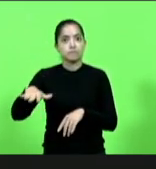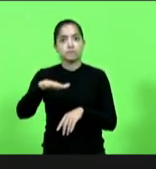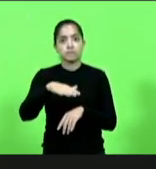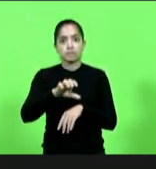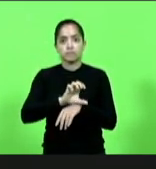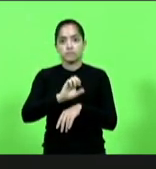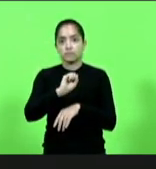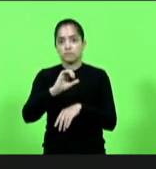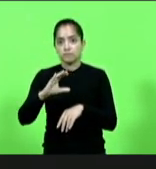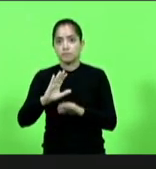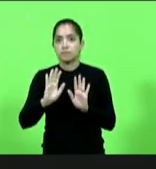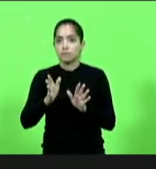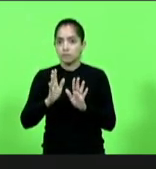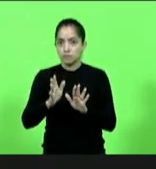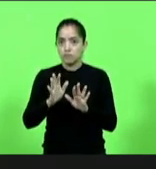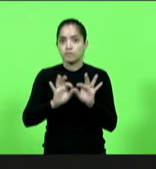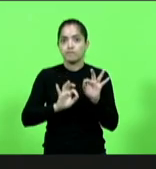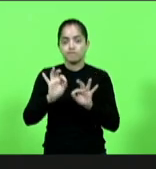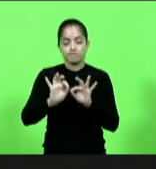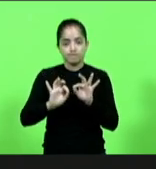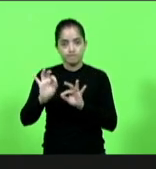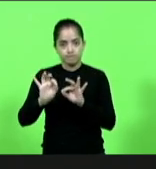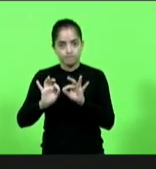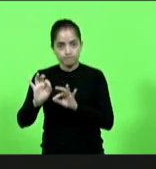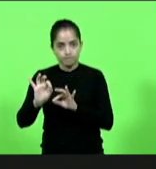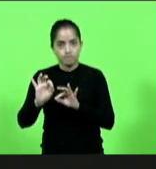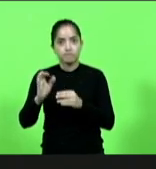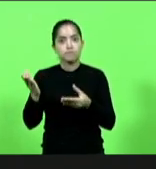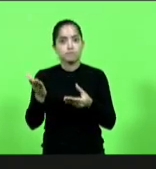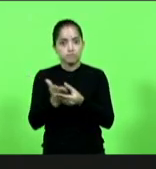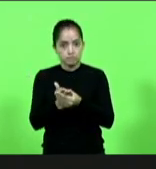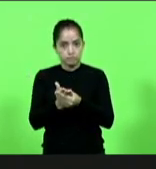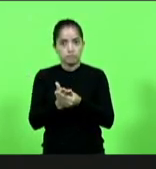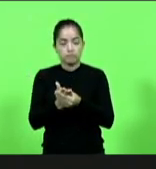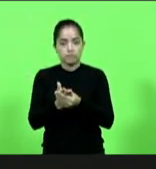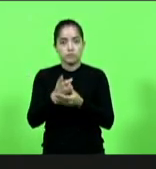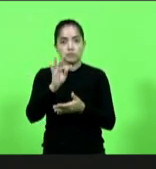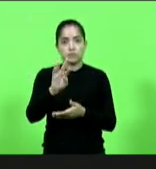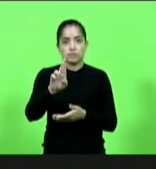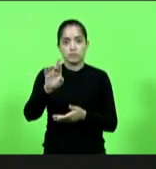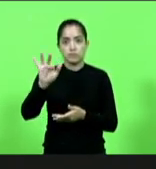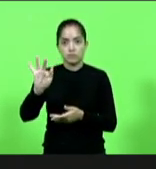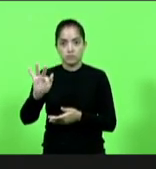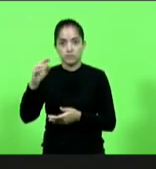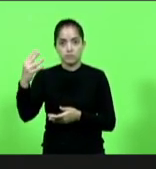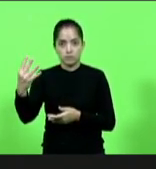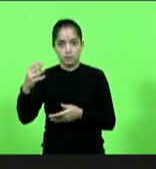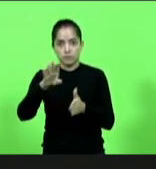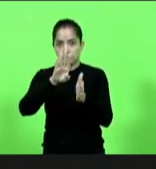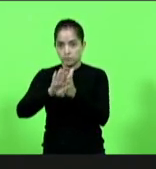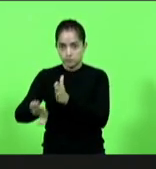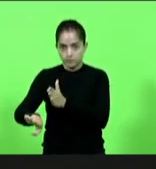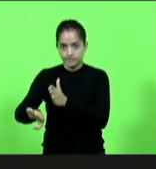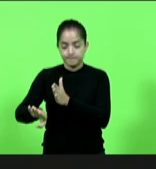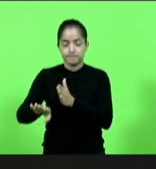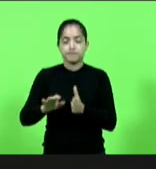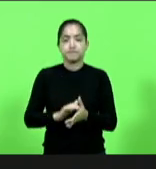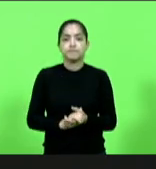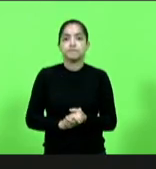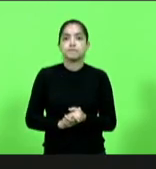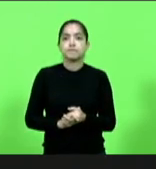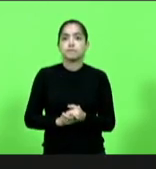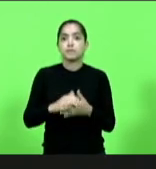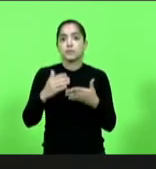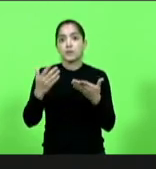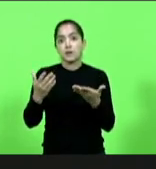que já fez o seu dever e entrou com um recurso no TRF4 pedindo a suspensão dessa sentença, o que